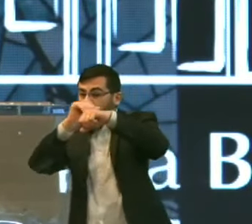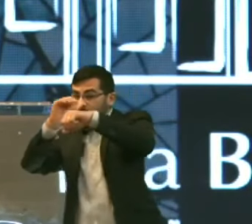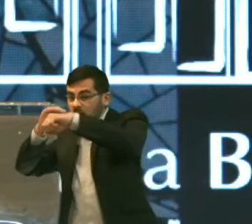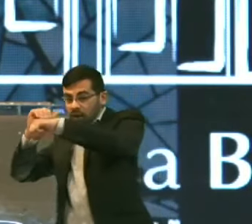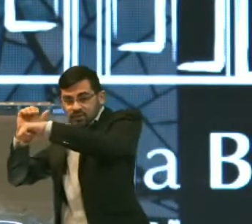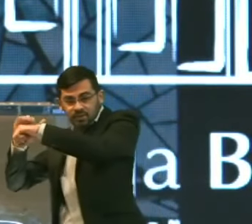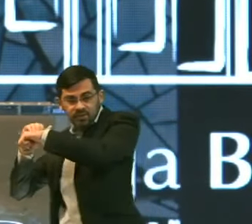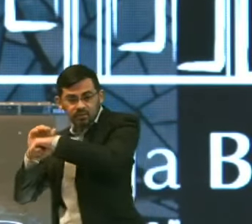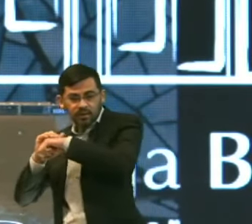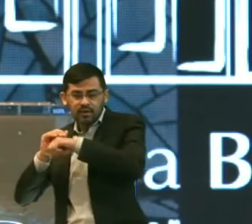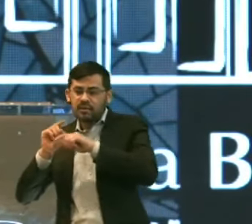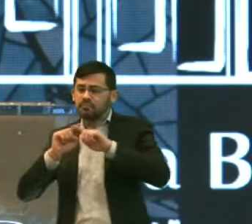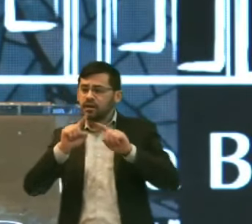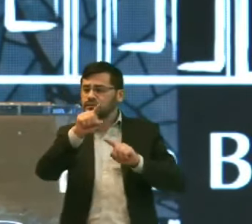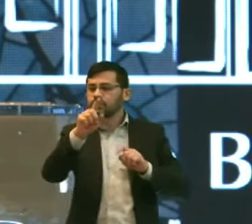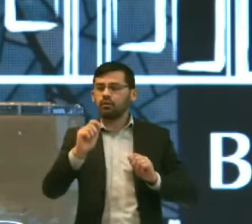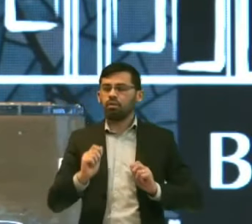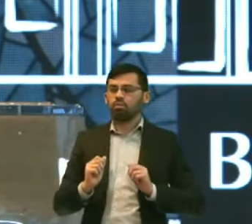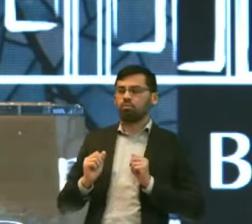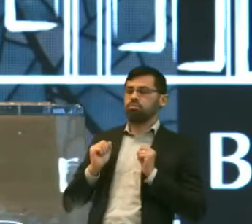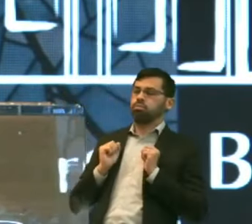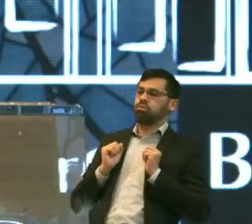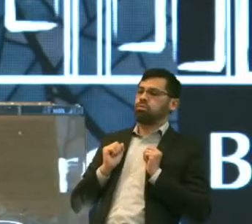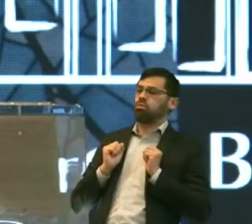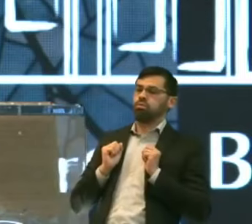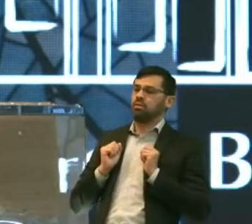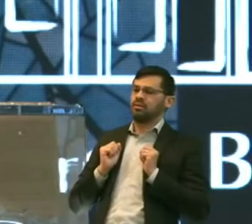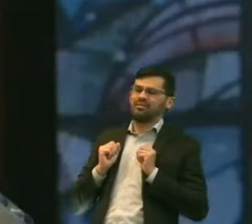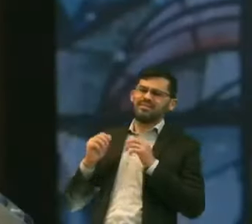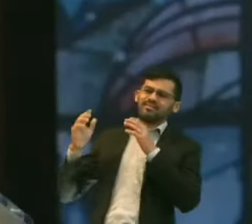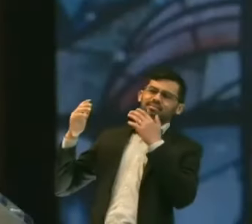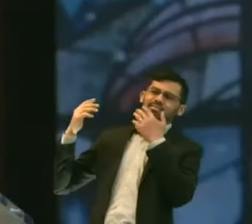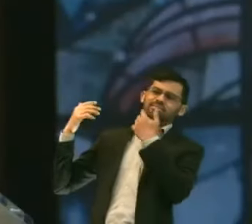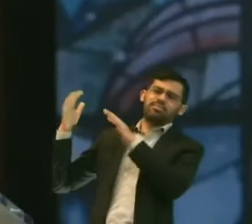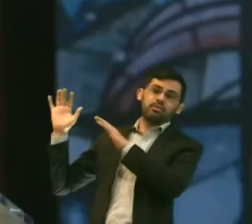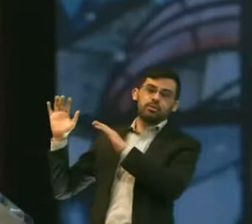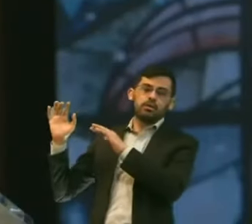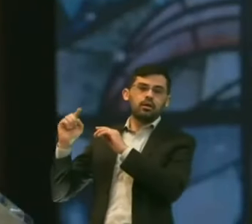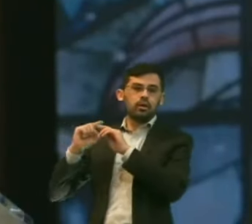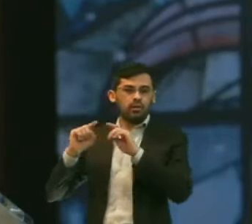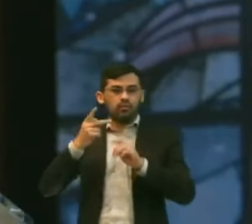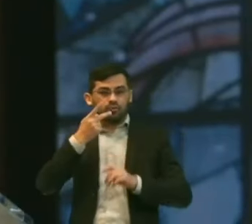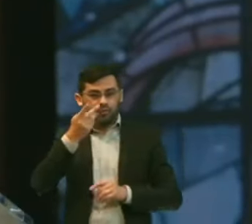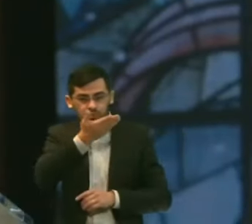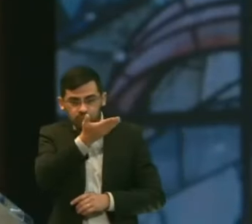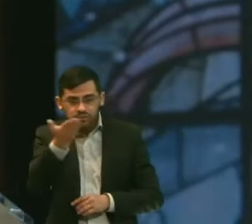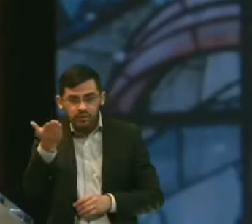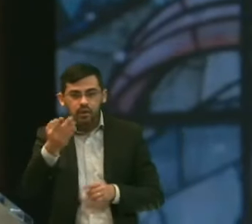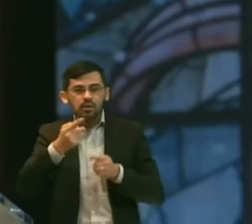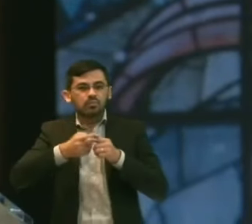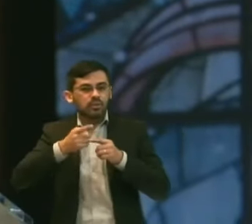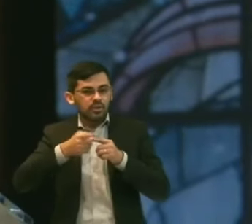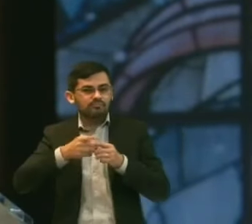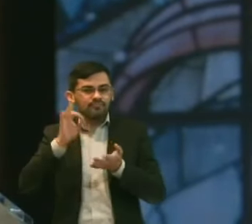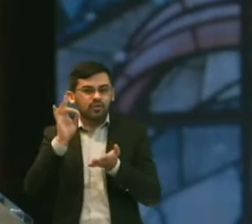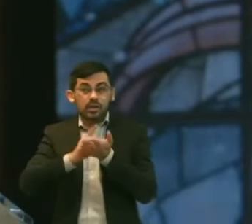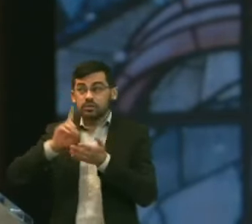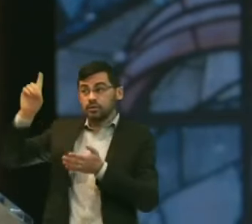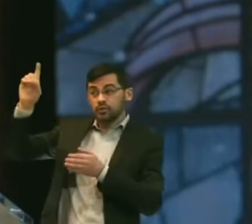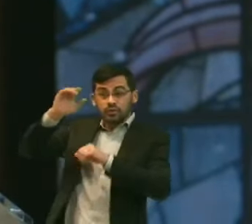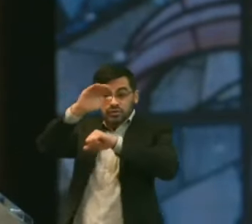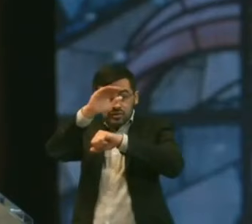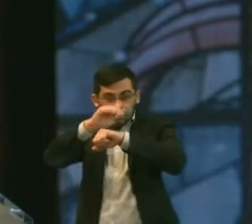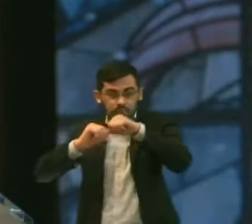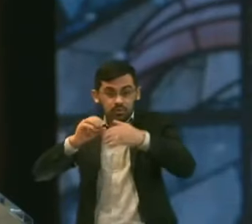Tremendamente Acomodados E eu estou falando É com você Porque Deus Vai te colocar Para liderar alguém